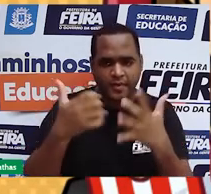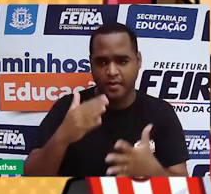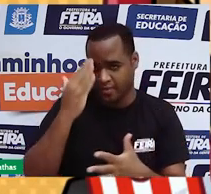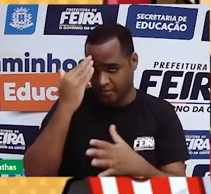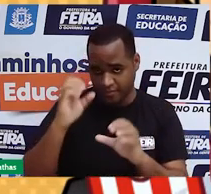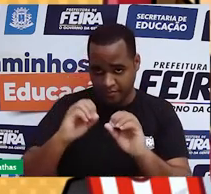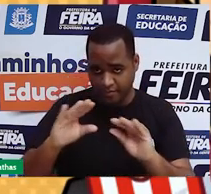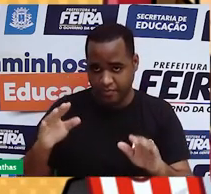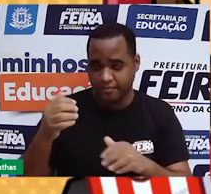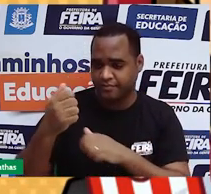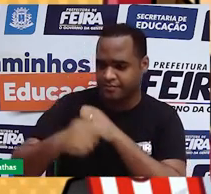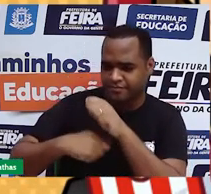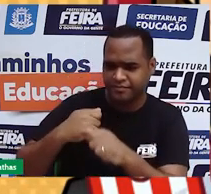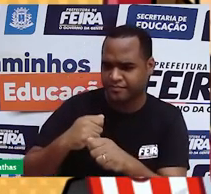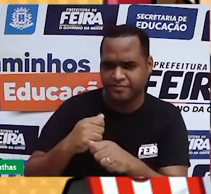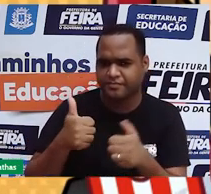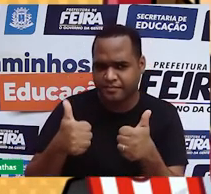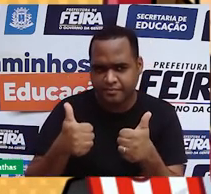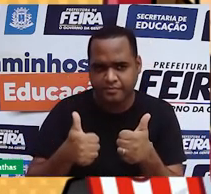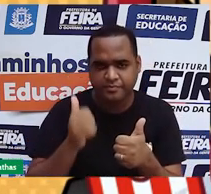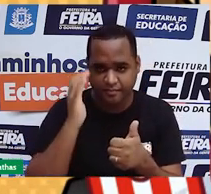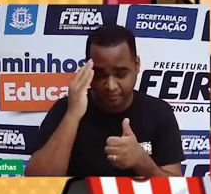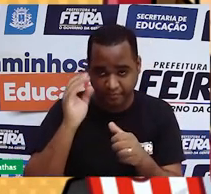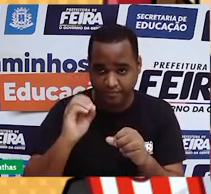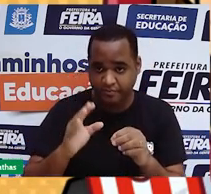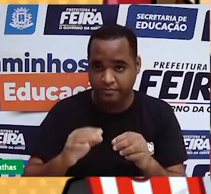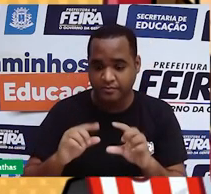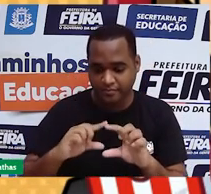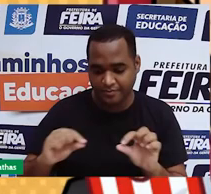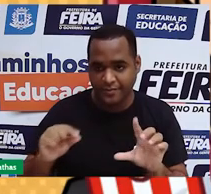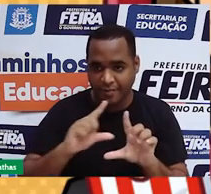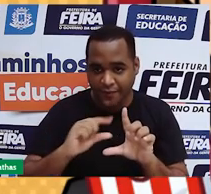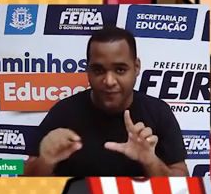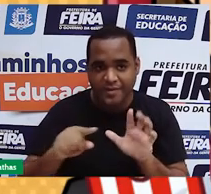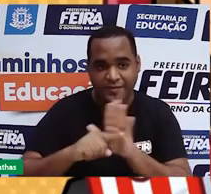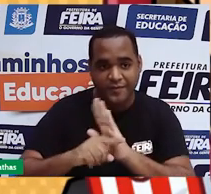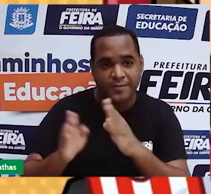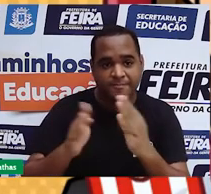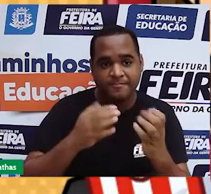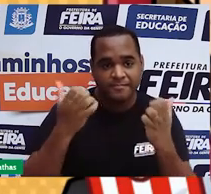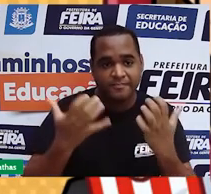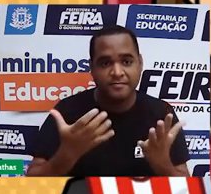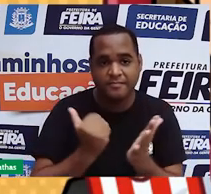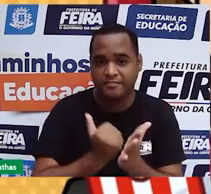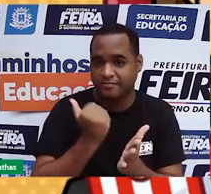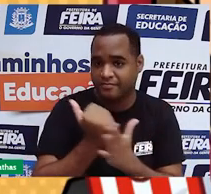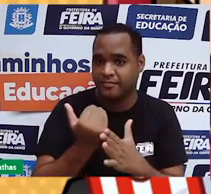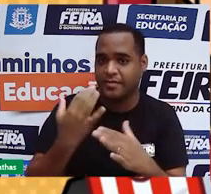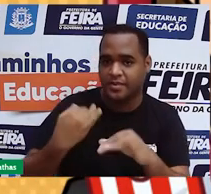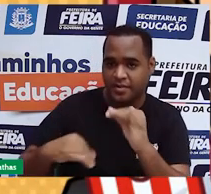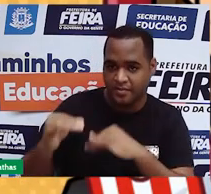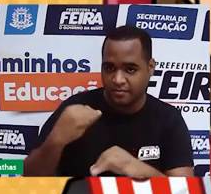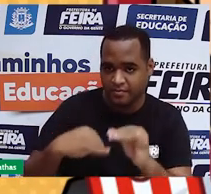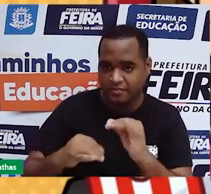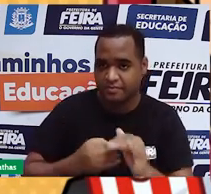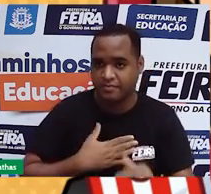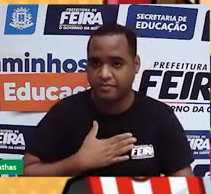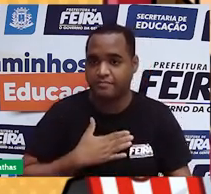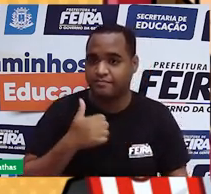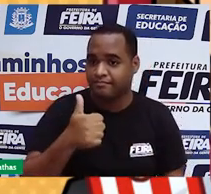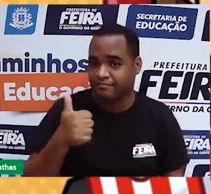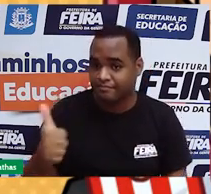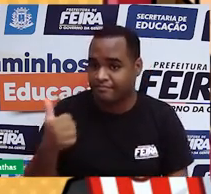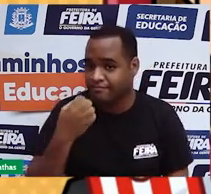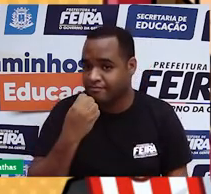modelos atômicos? Não sei. Então faça o questionário da descrição do vídeo para descobrir. E se você quiser mais vídeo-aulas sobre química, deixe seu gostei nesse vídeo,